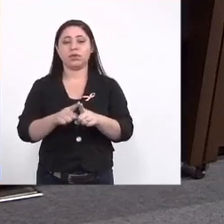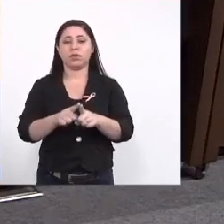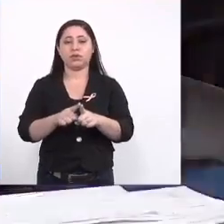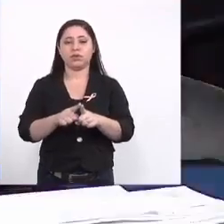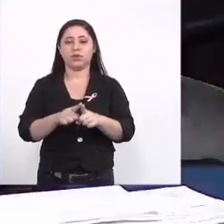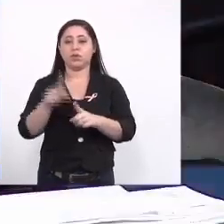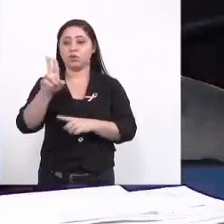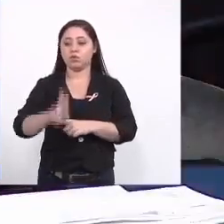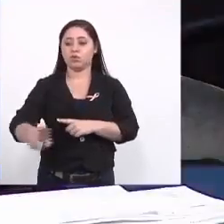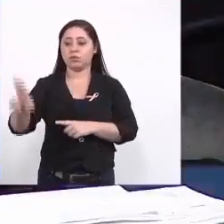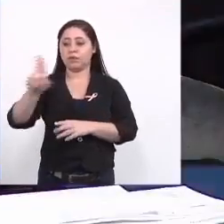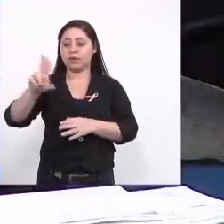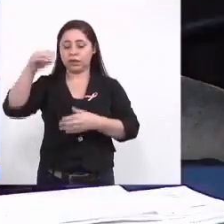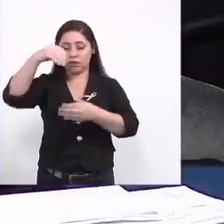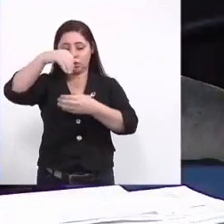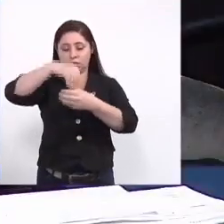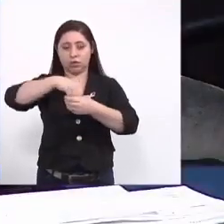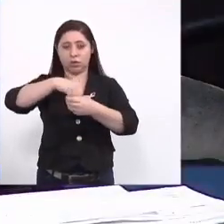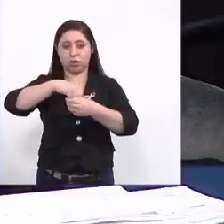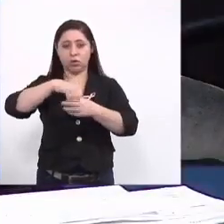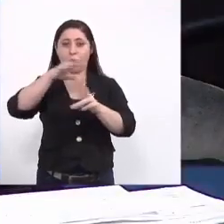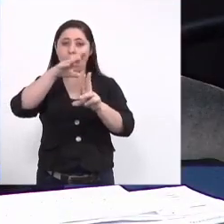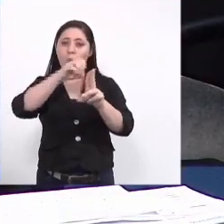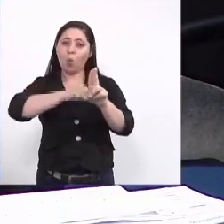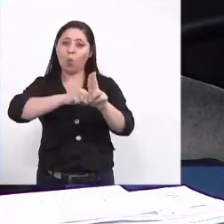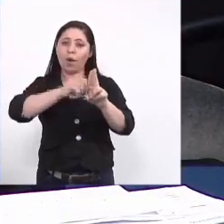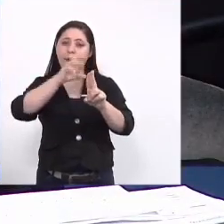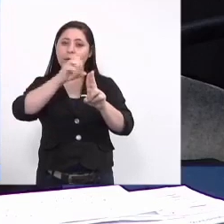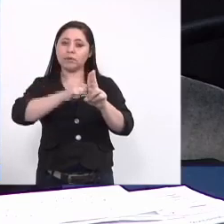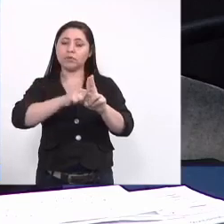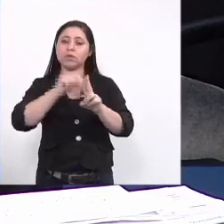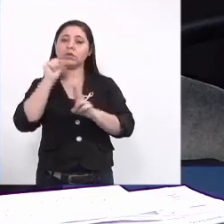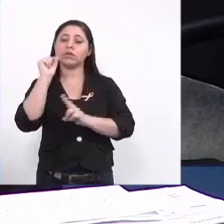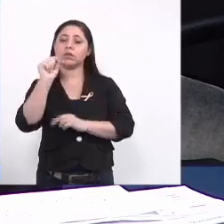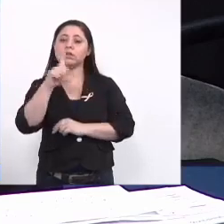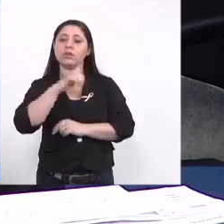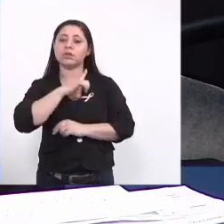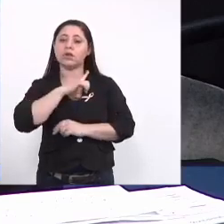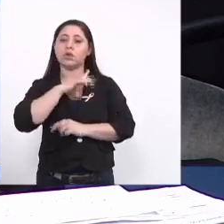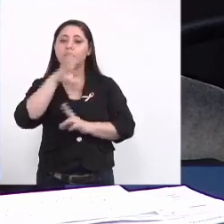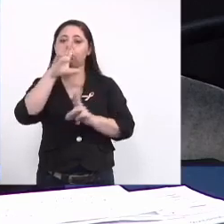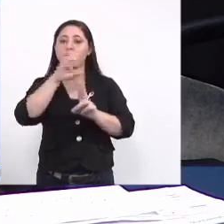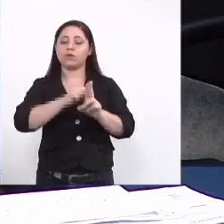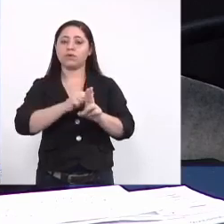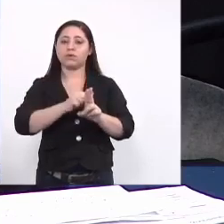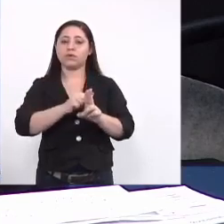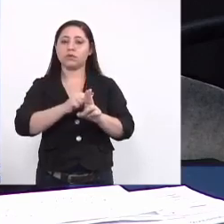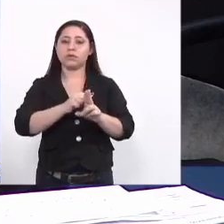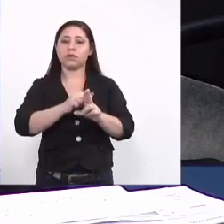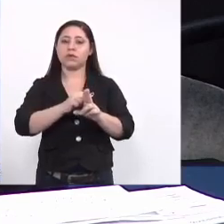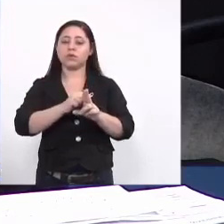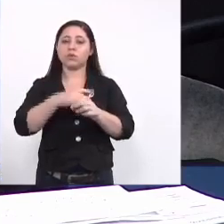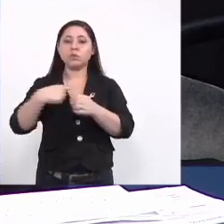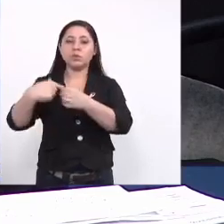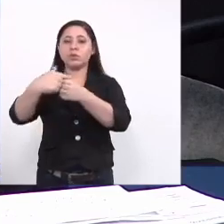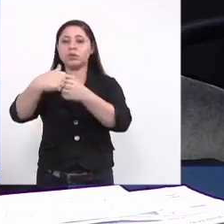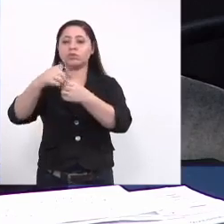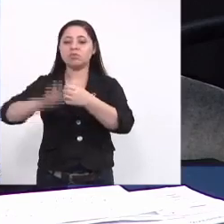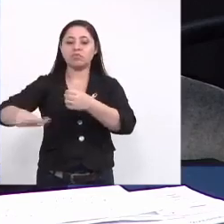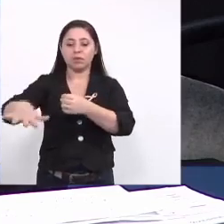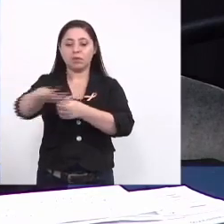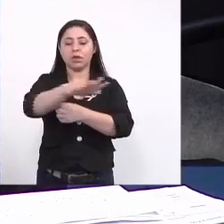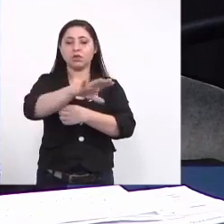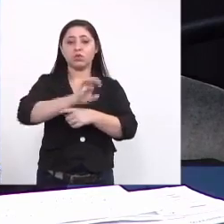das universidades e a UEMES que tem universidades em vários municípios